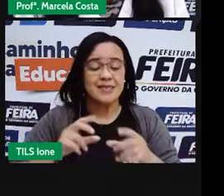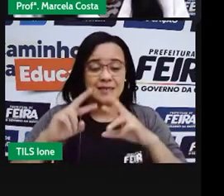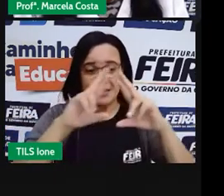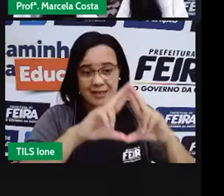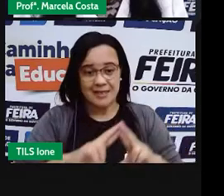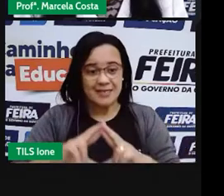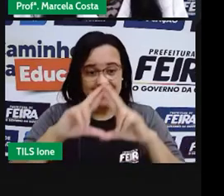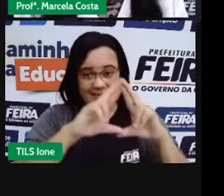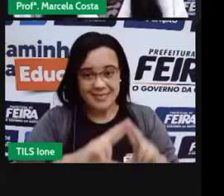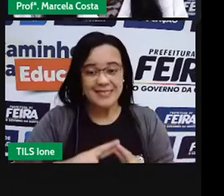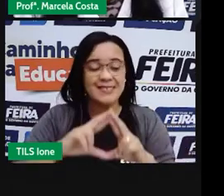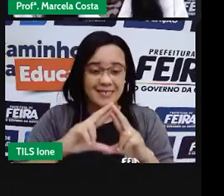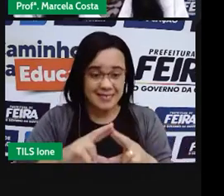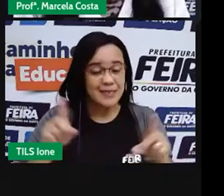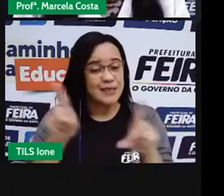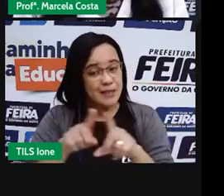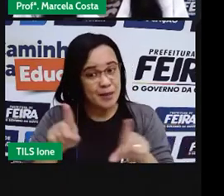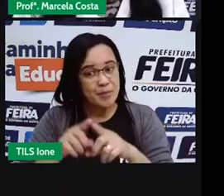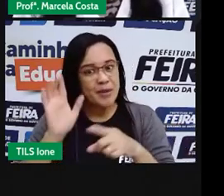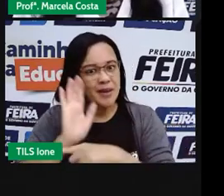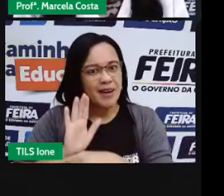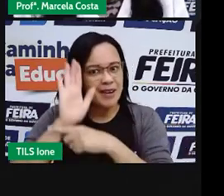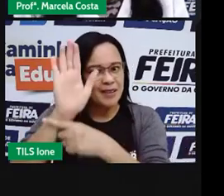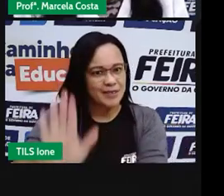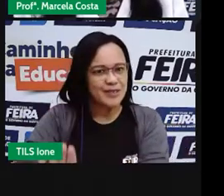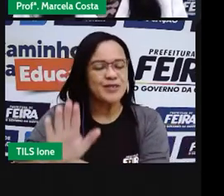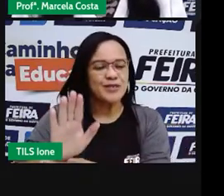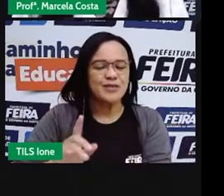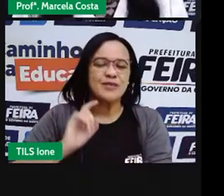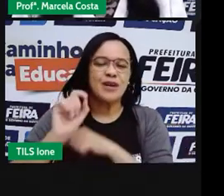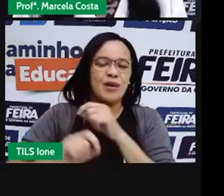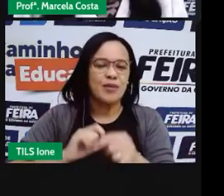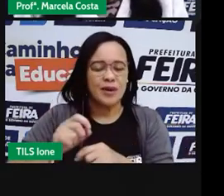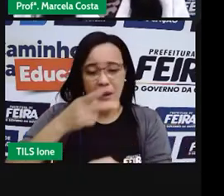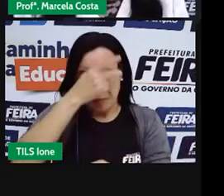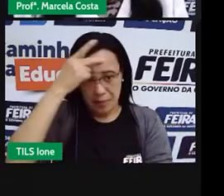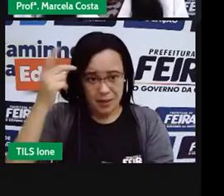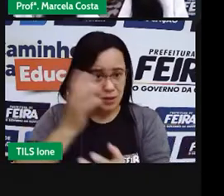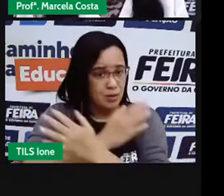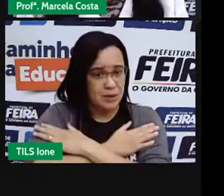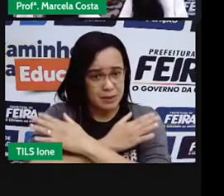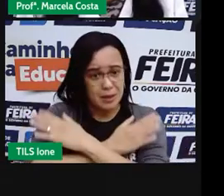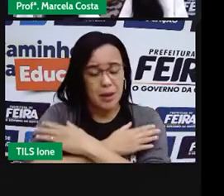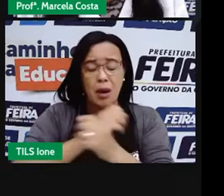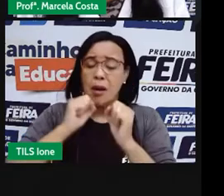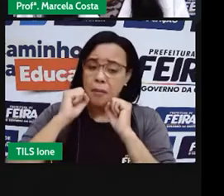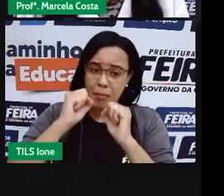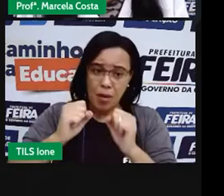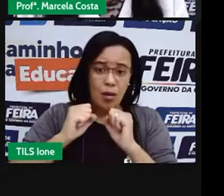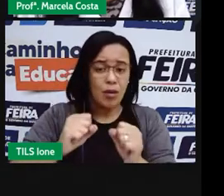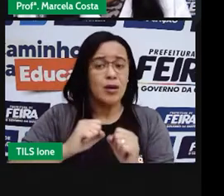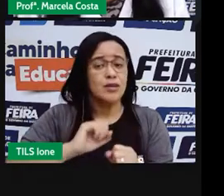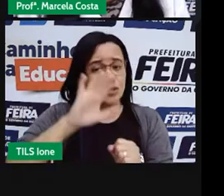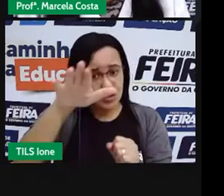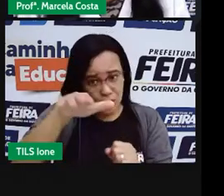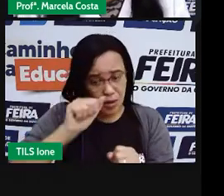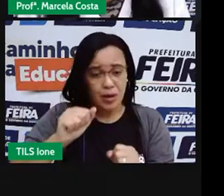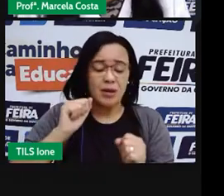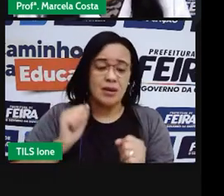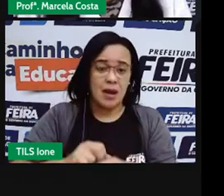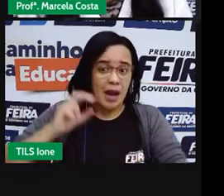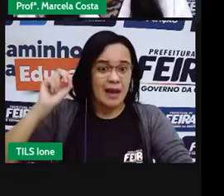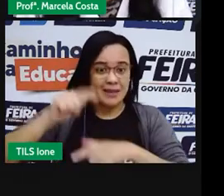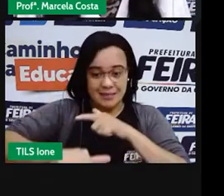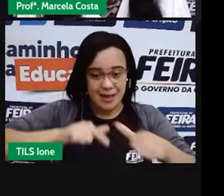gerar emprego, né? Gerar emprego, isso tem que ter aí uma responsabilidade ambiental.